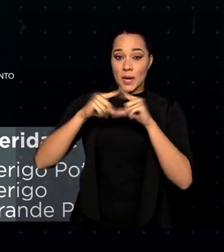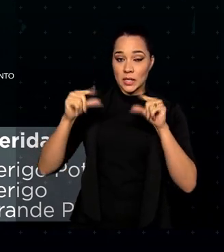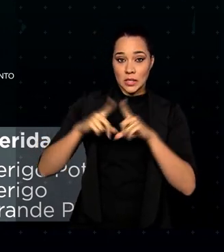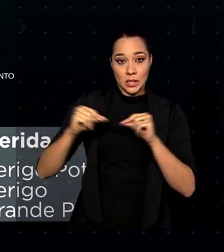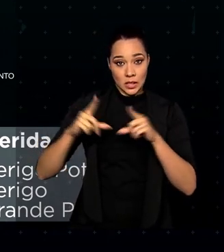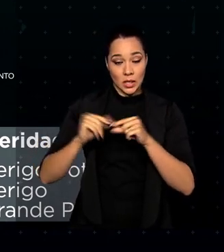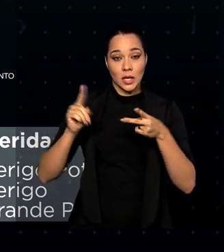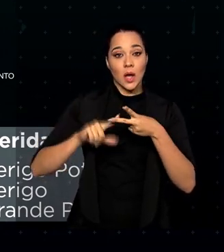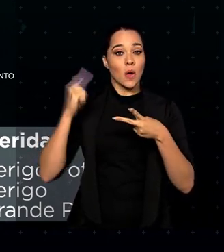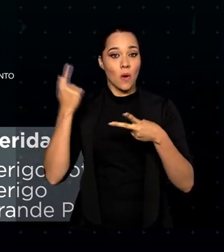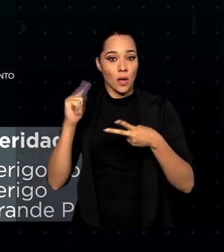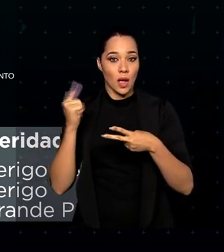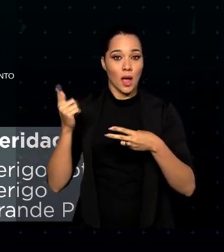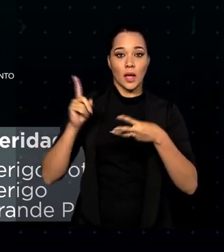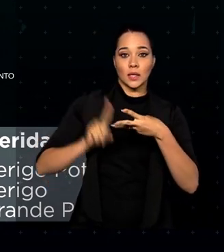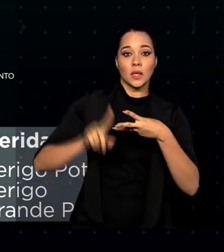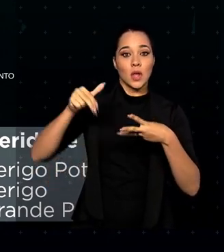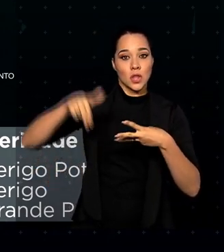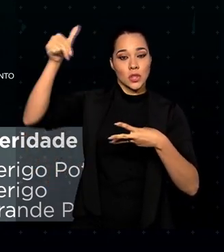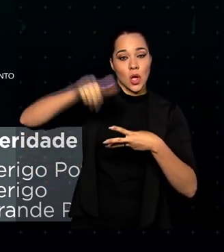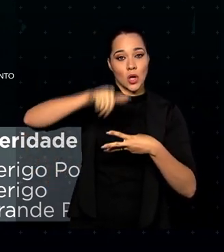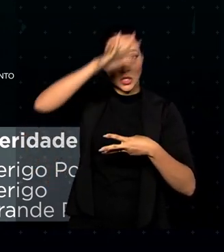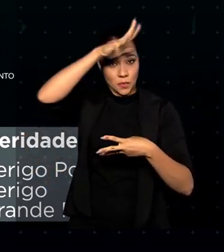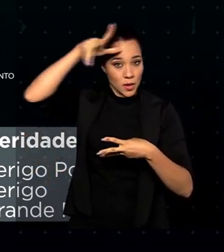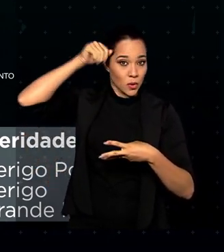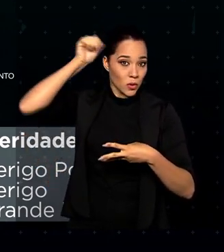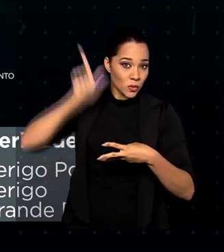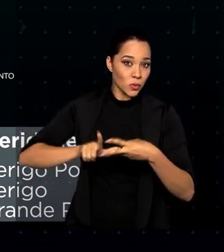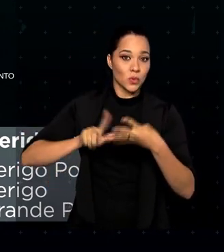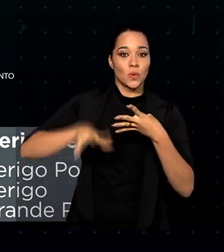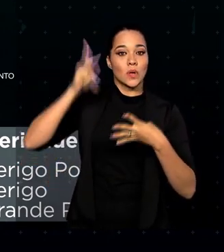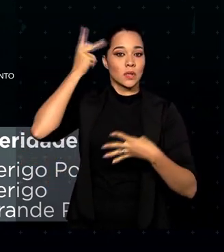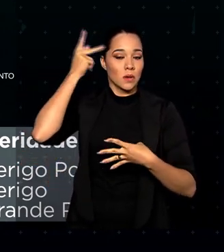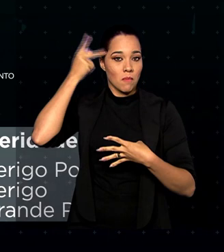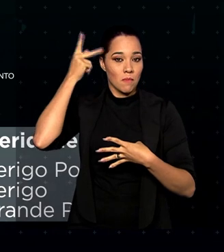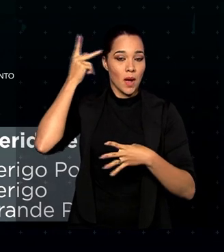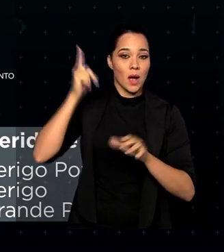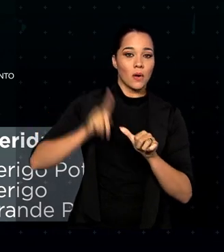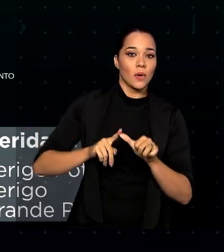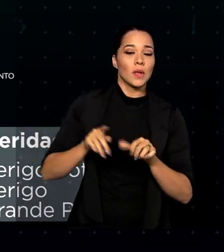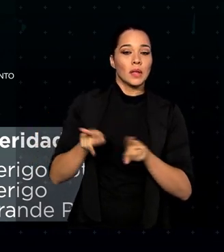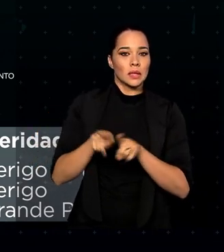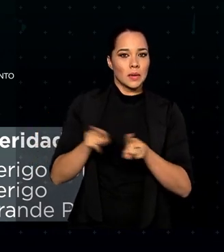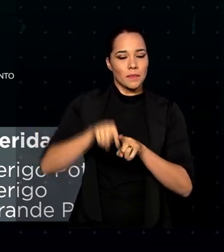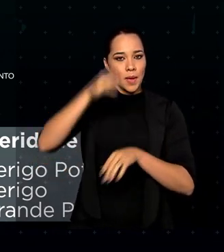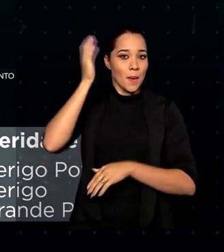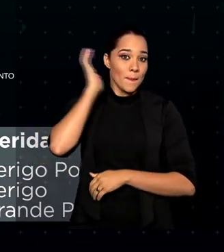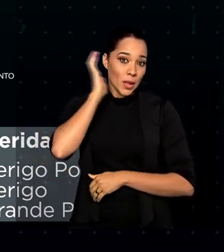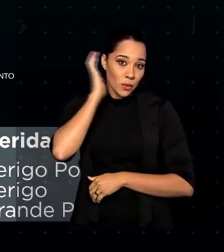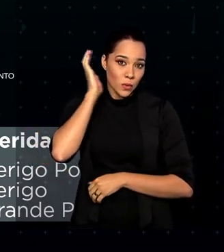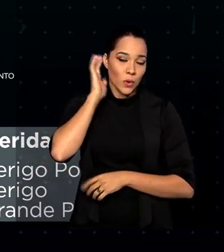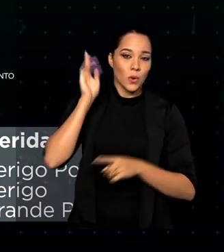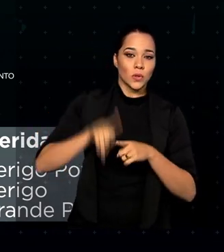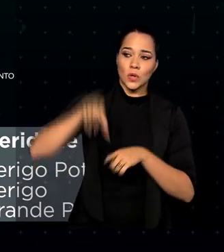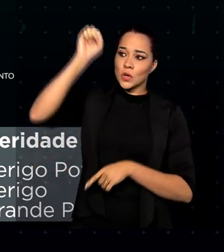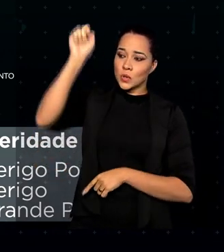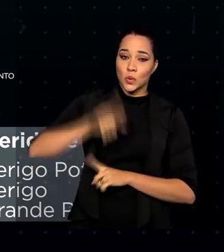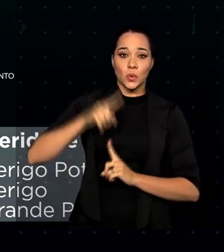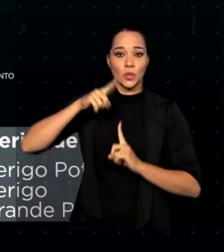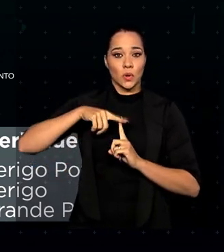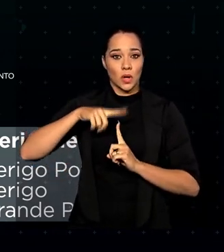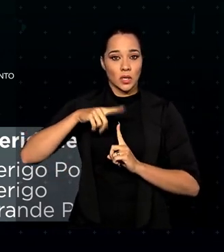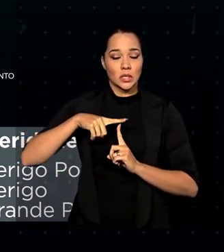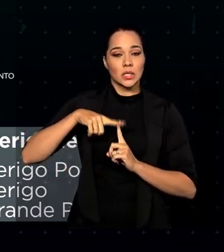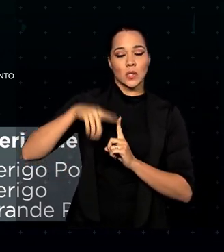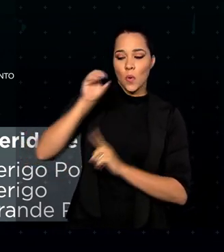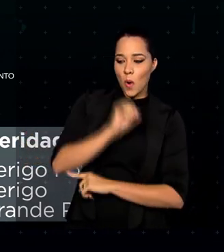Federal, Goiás, norte de Mato Grosso do Sul e São Paulo, boa parte de Mato Grosso, sul de Tocantins